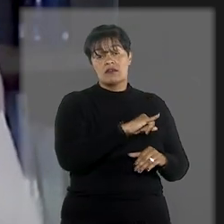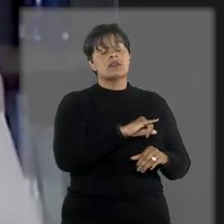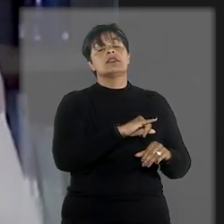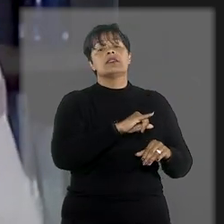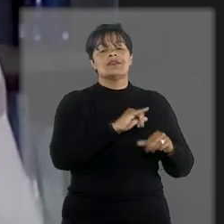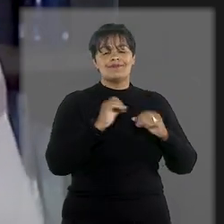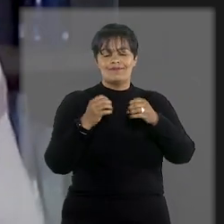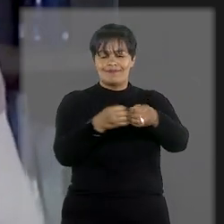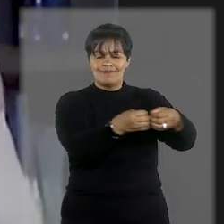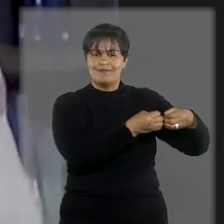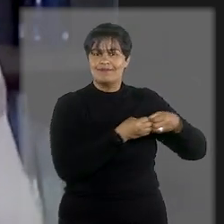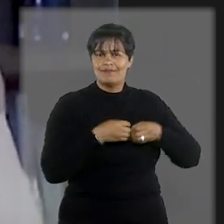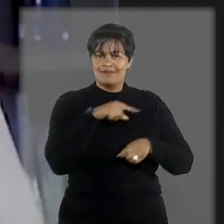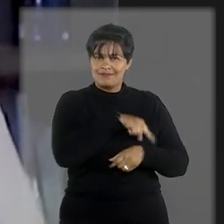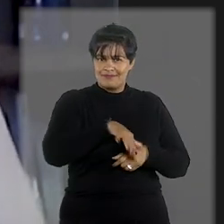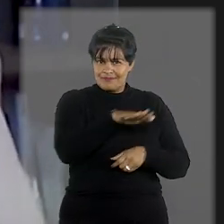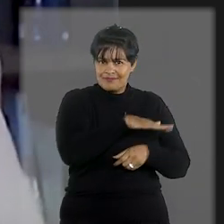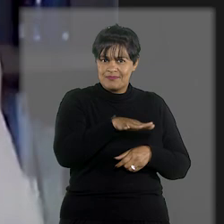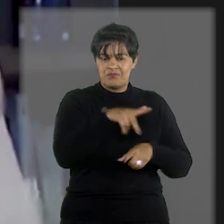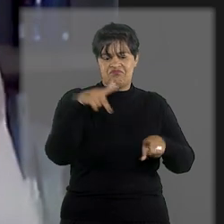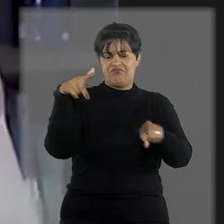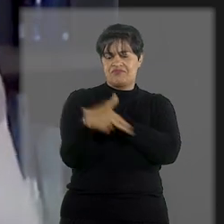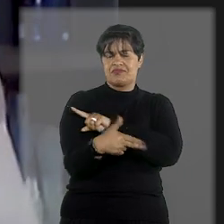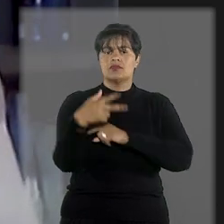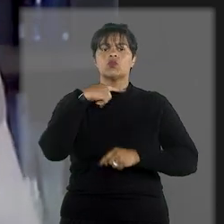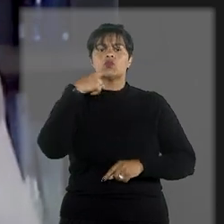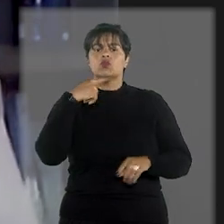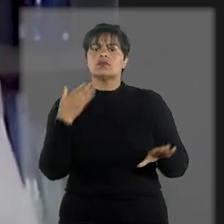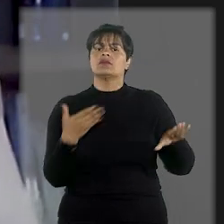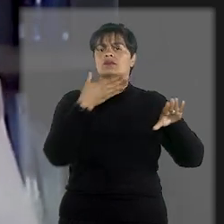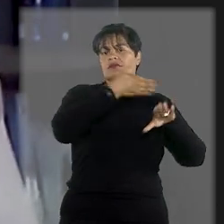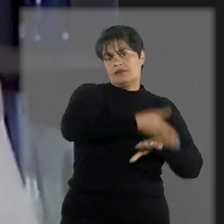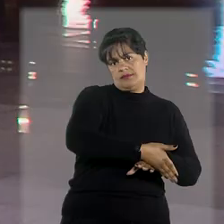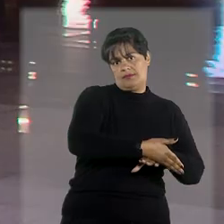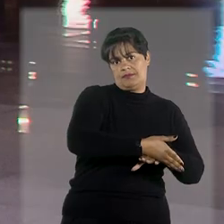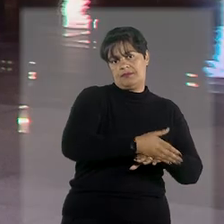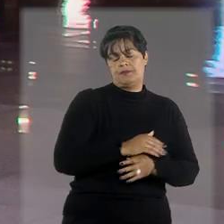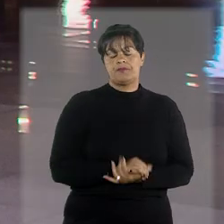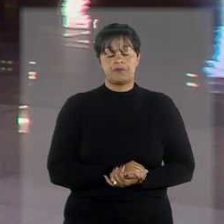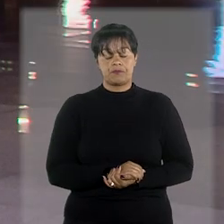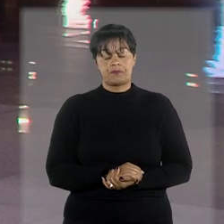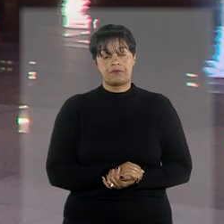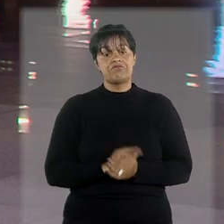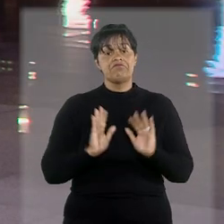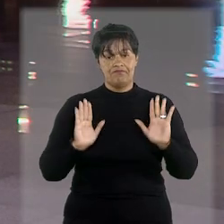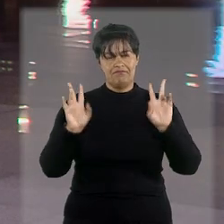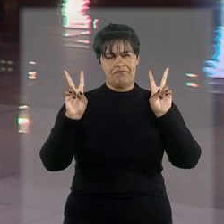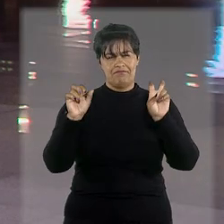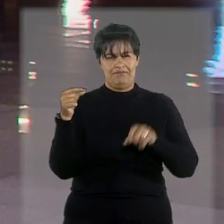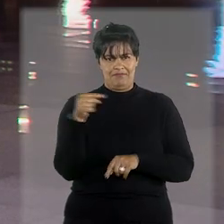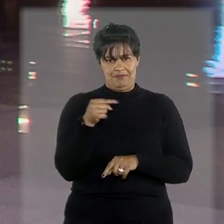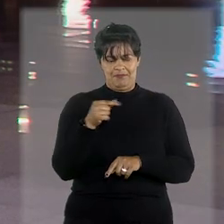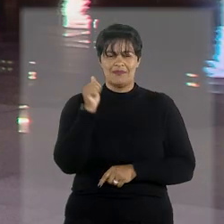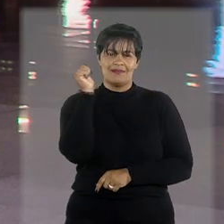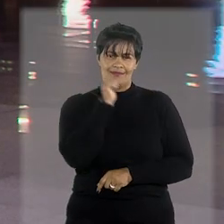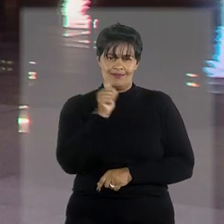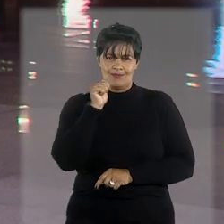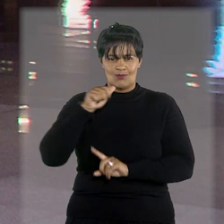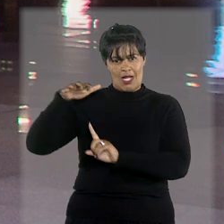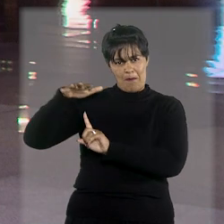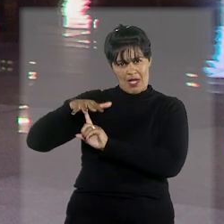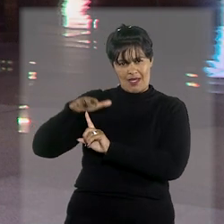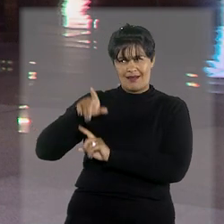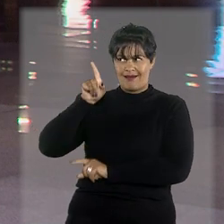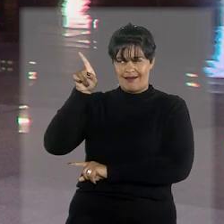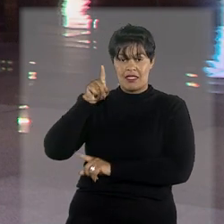obviamente, não permitem amigavelmente esse acesso. No caso julgado, uma moradora do Paraná pediu tutela de